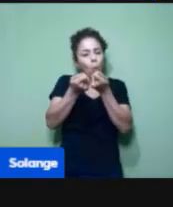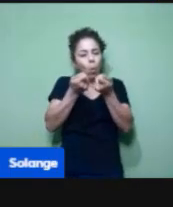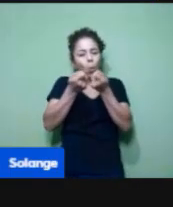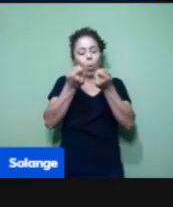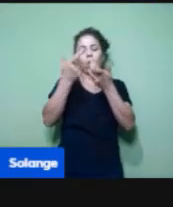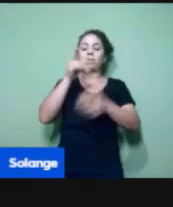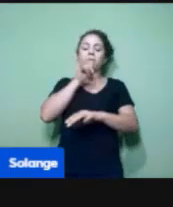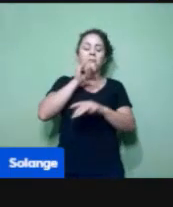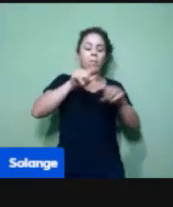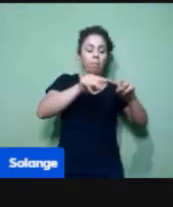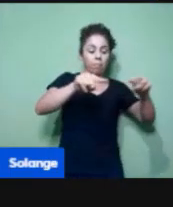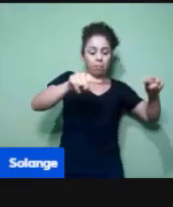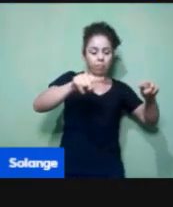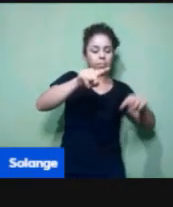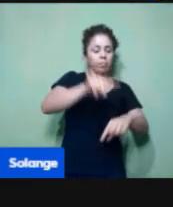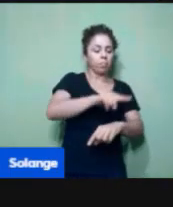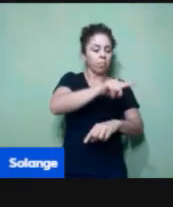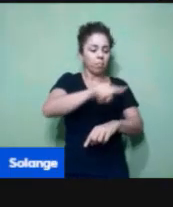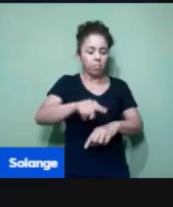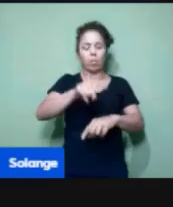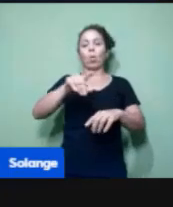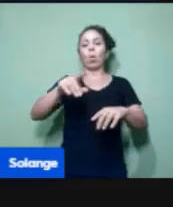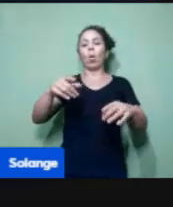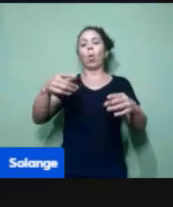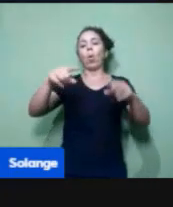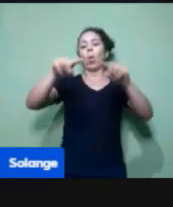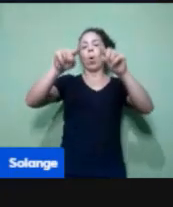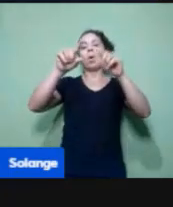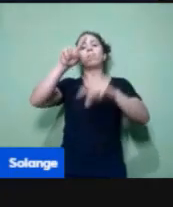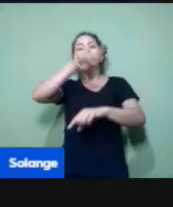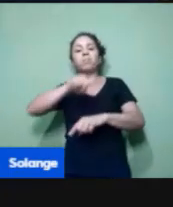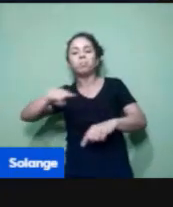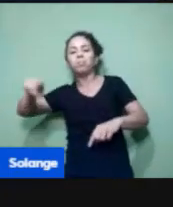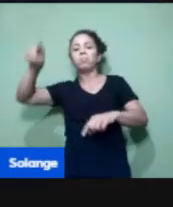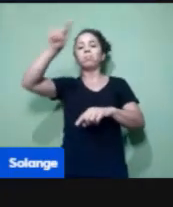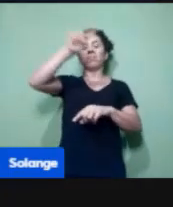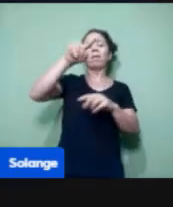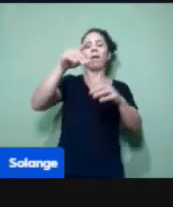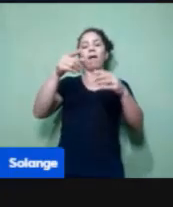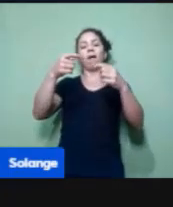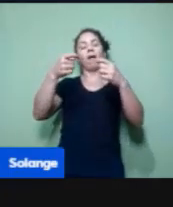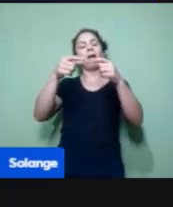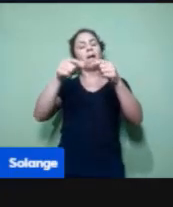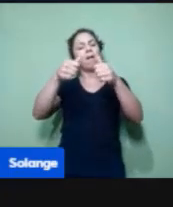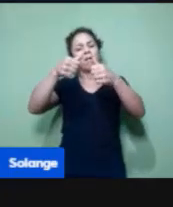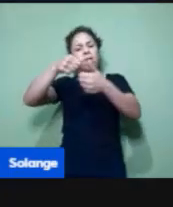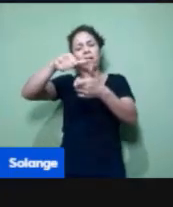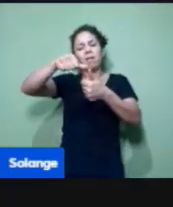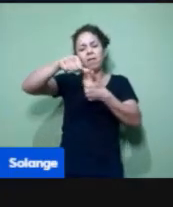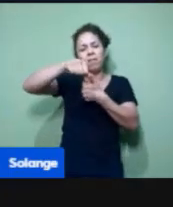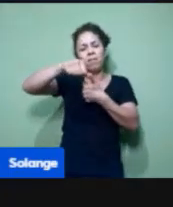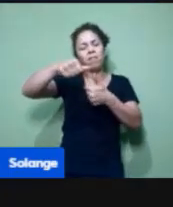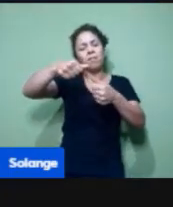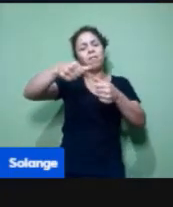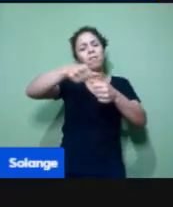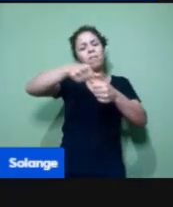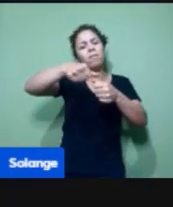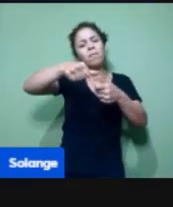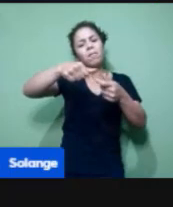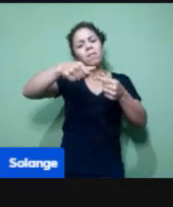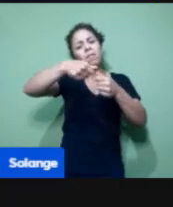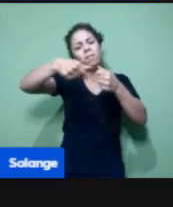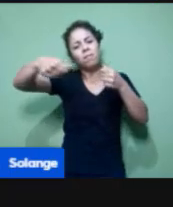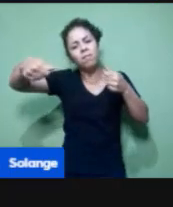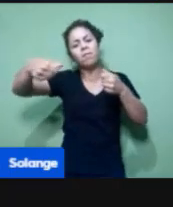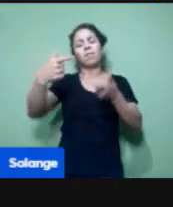ou com X no chão, ou com a fita crepe, você escolhe o material que você tiver para utilizar para